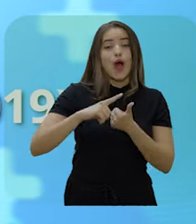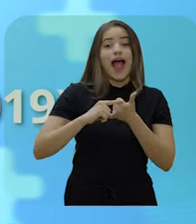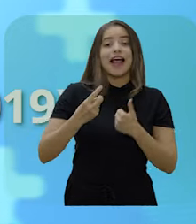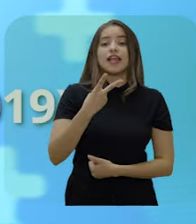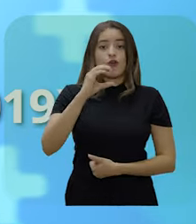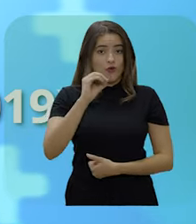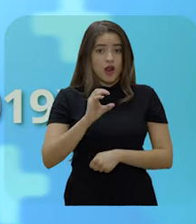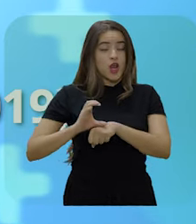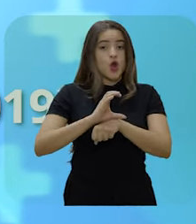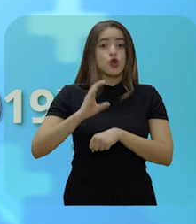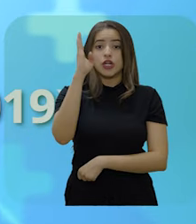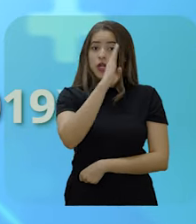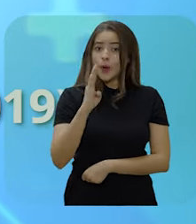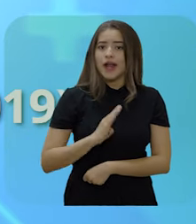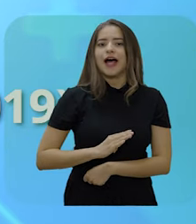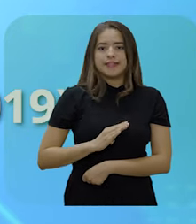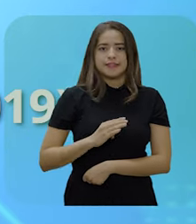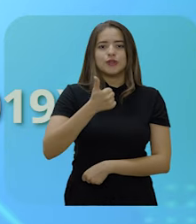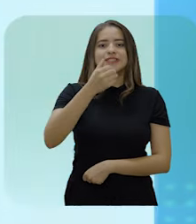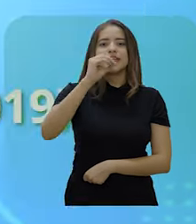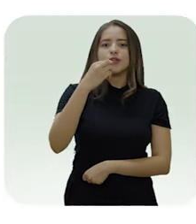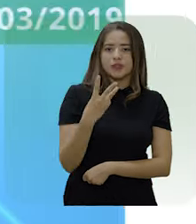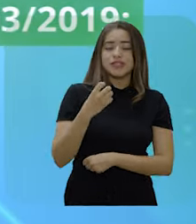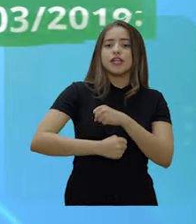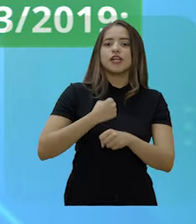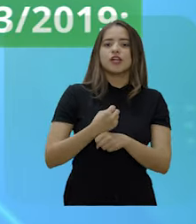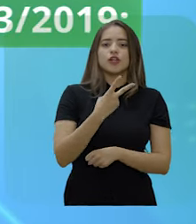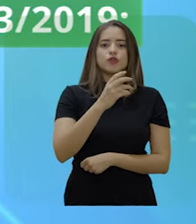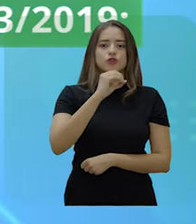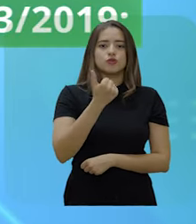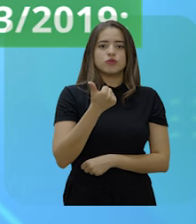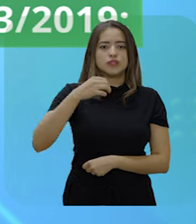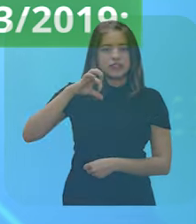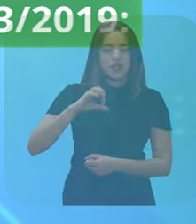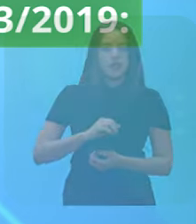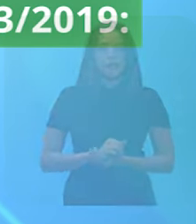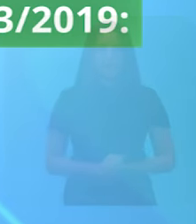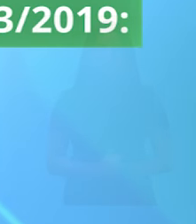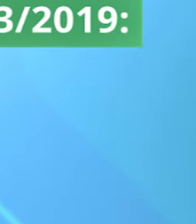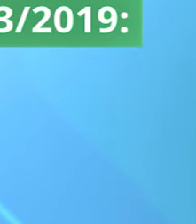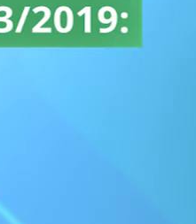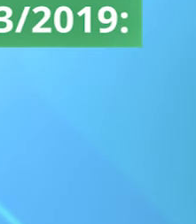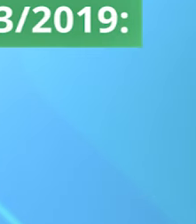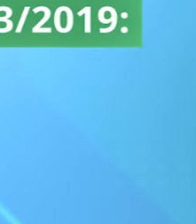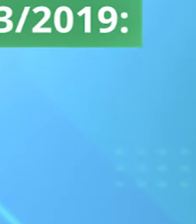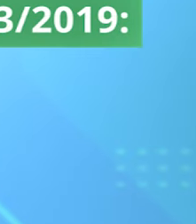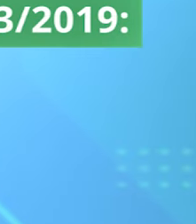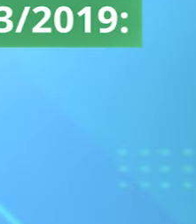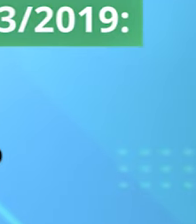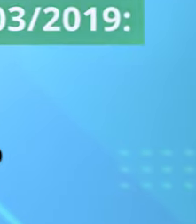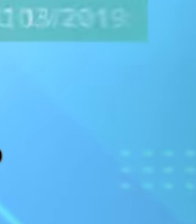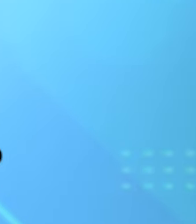artigo 20 da Emenda Constitucional 103 de 2019 Regras de aposentadoria após a Emenda Constitucional 103 de